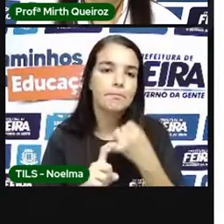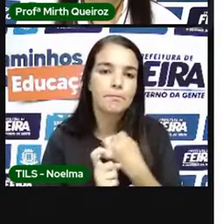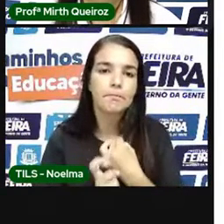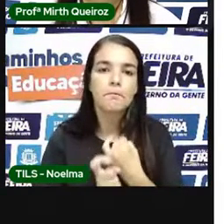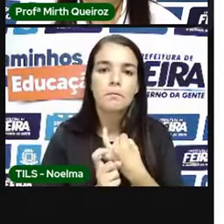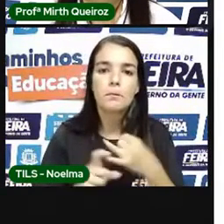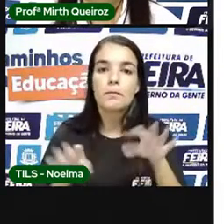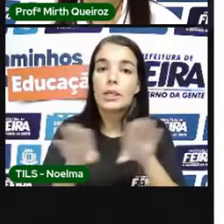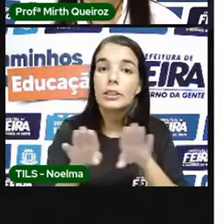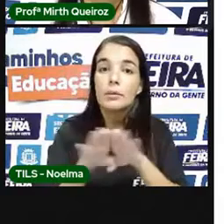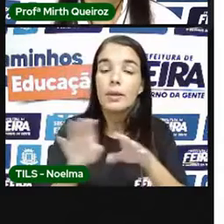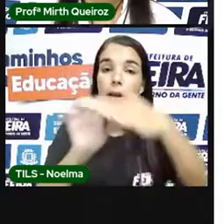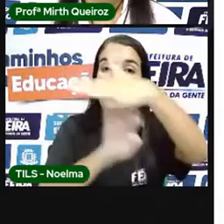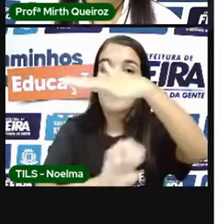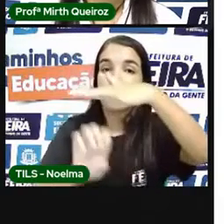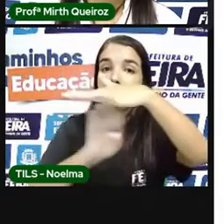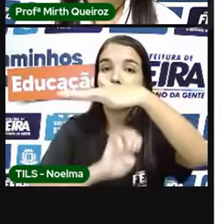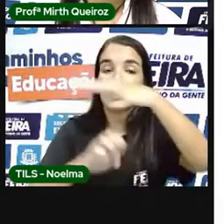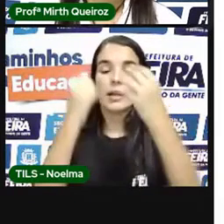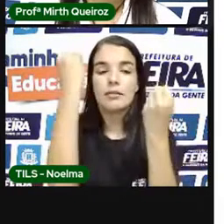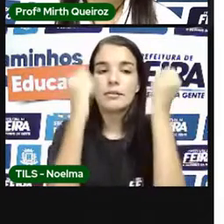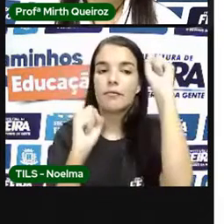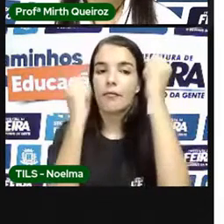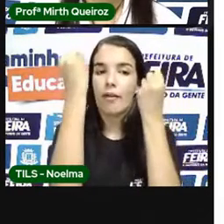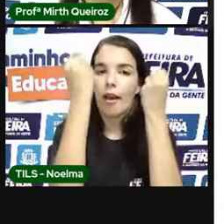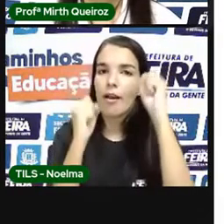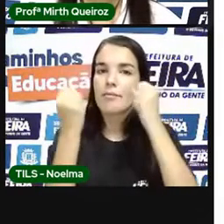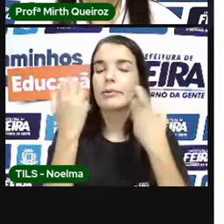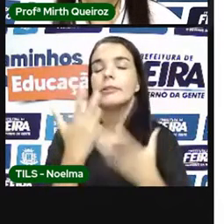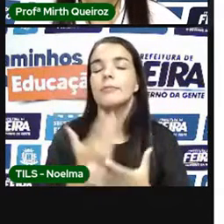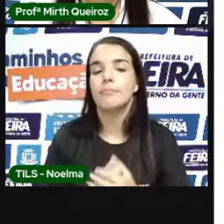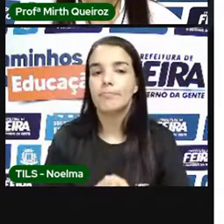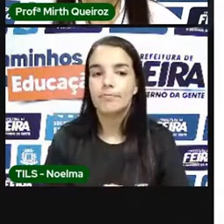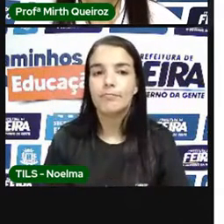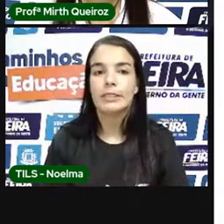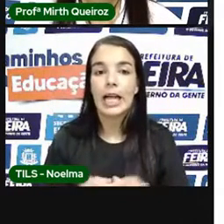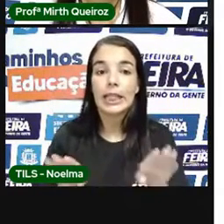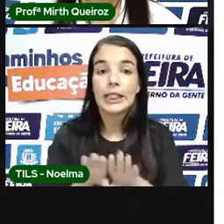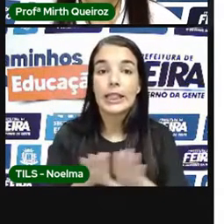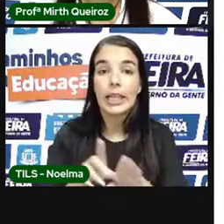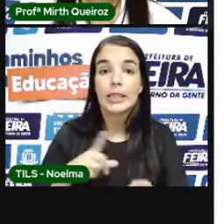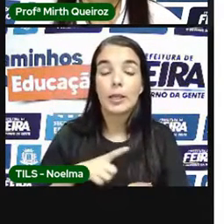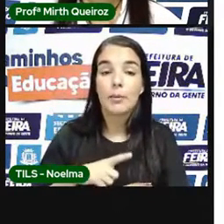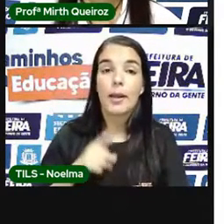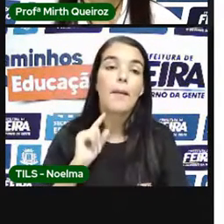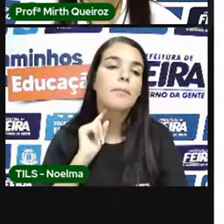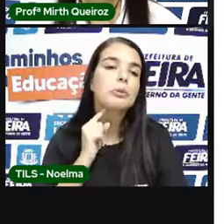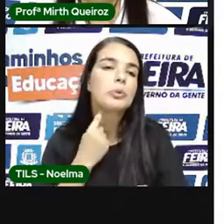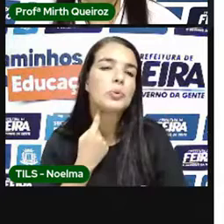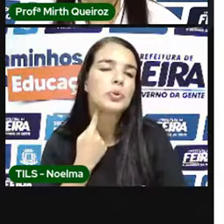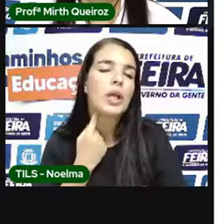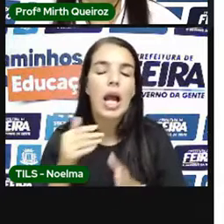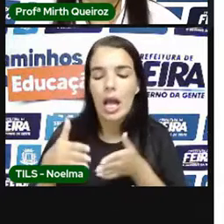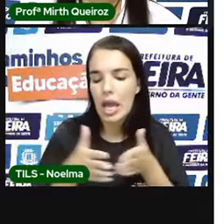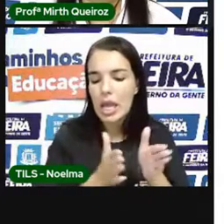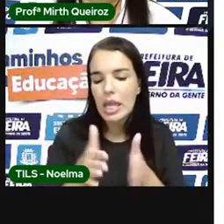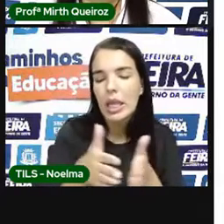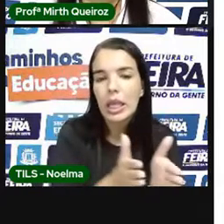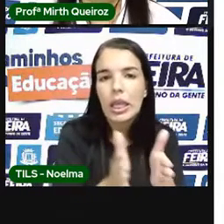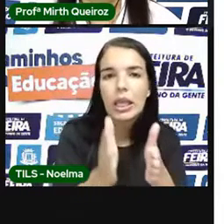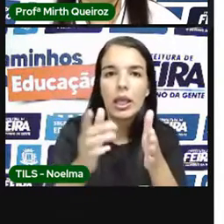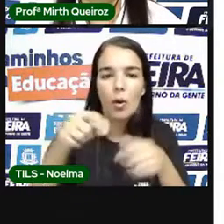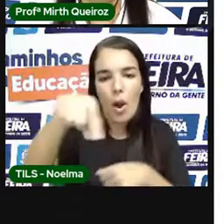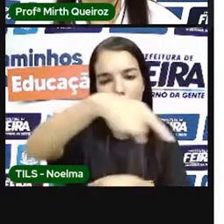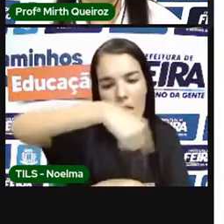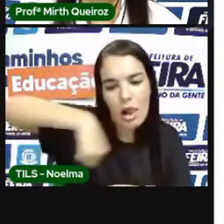pelas indústrias Nós temos também a poluição Dos rios, lagos, mares e oceanos Que é